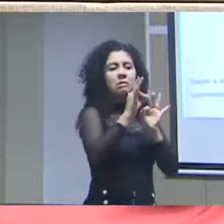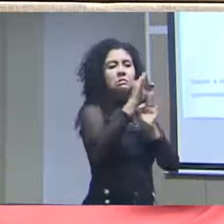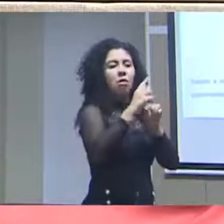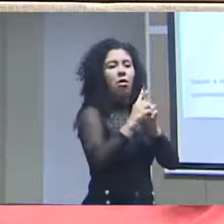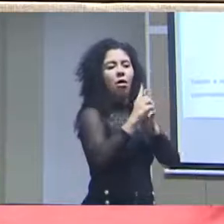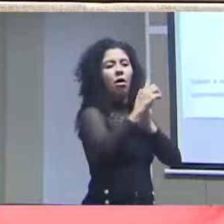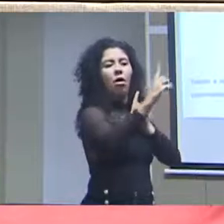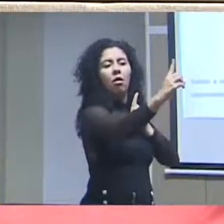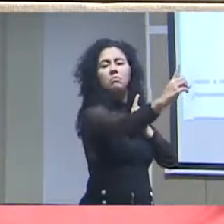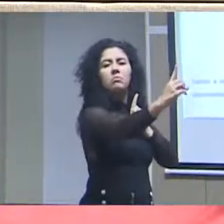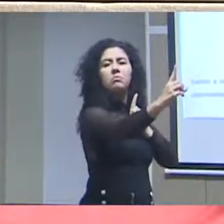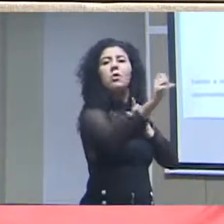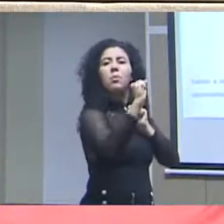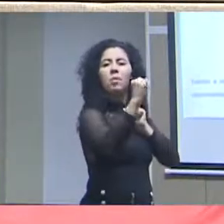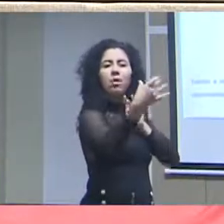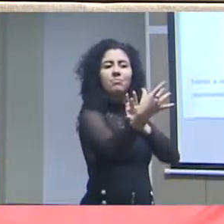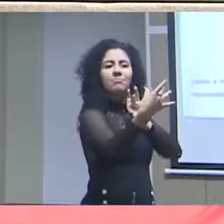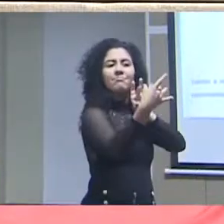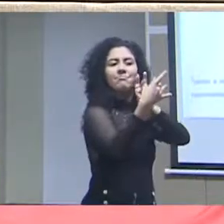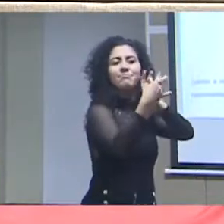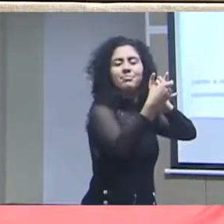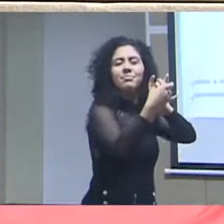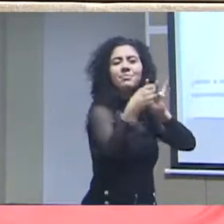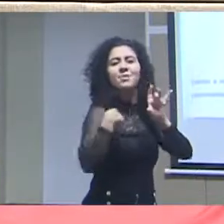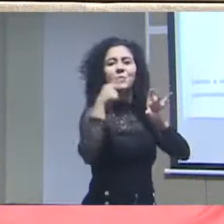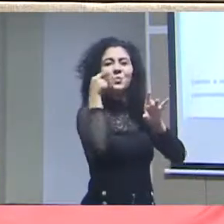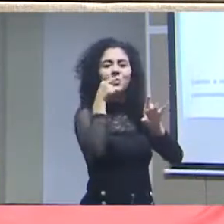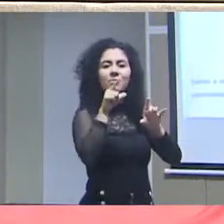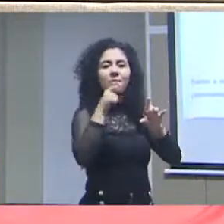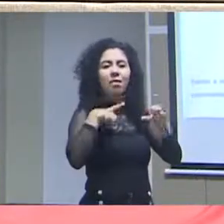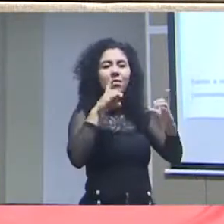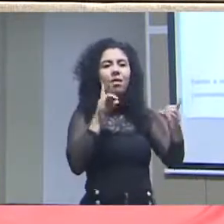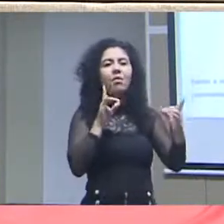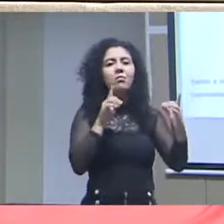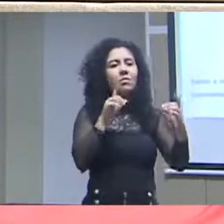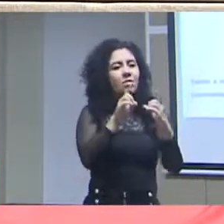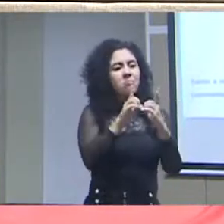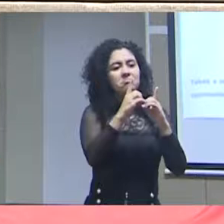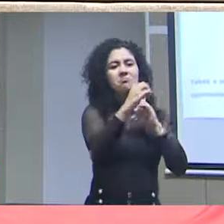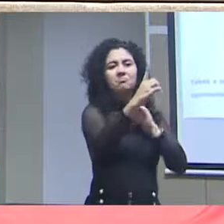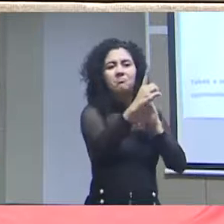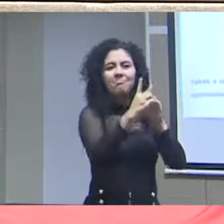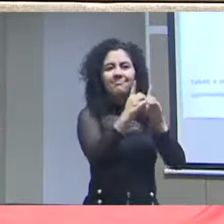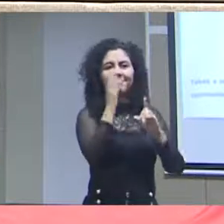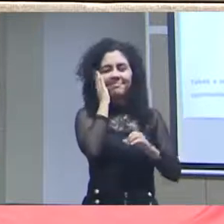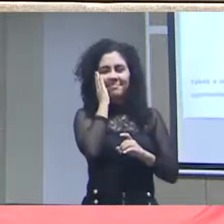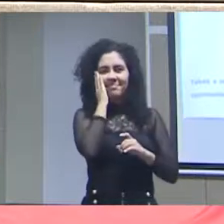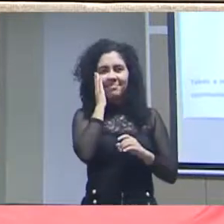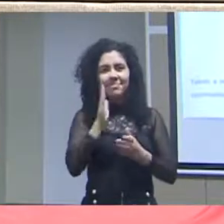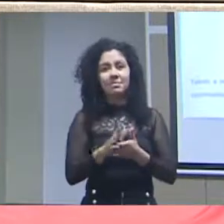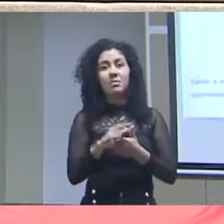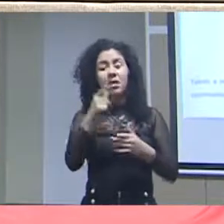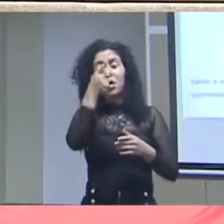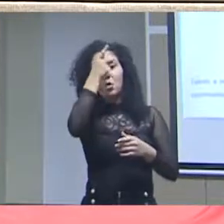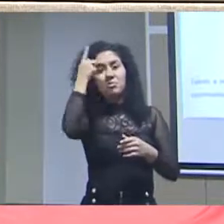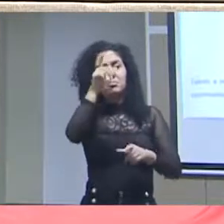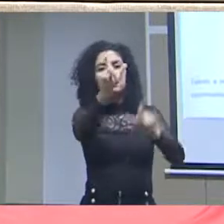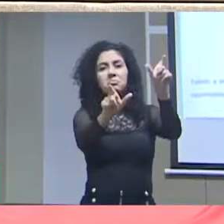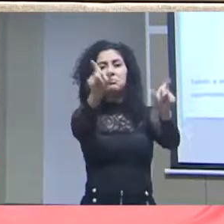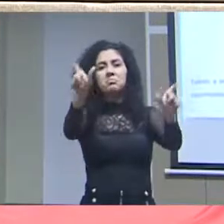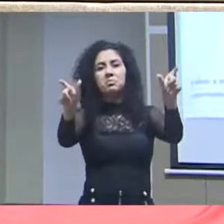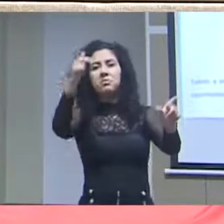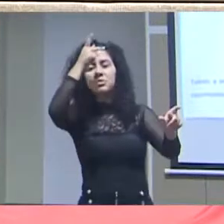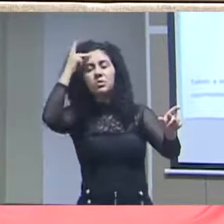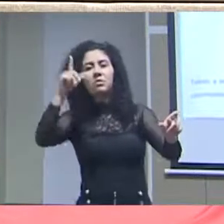indivíduos, ele pode se caracterizar como um elemento que aumenta as distâncias entre indivíduos